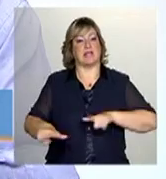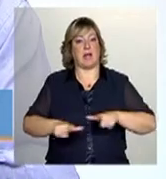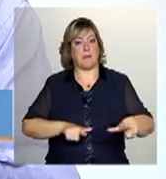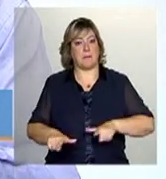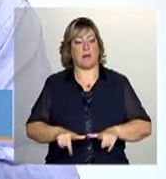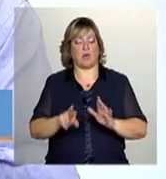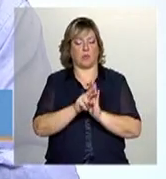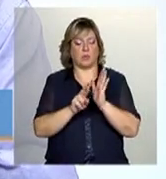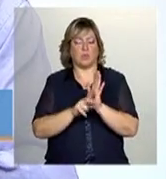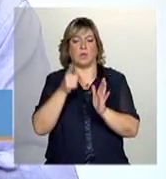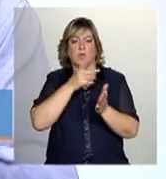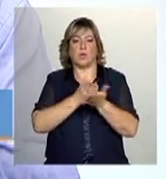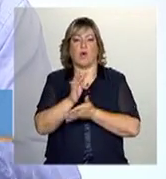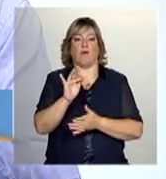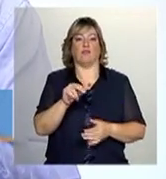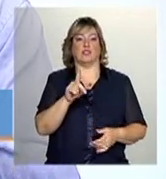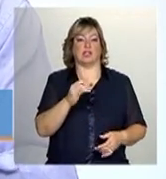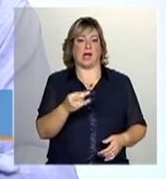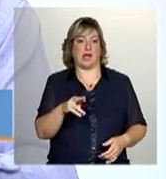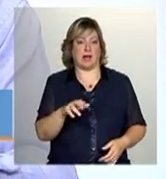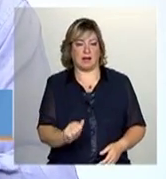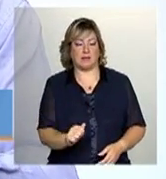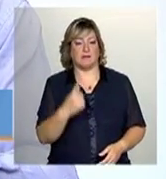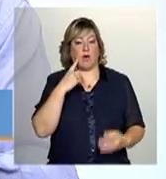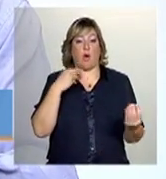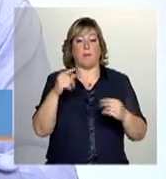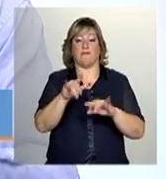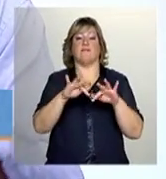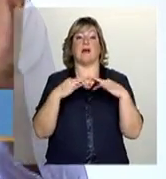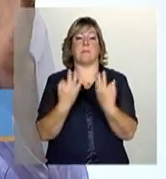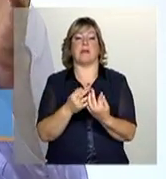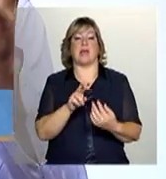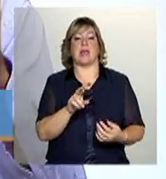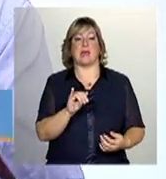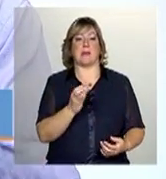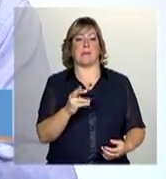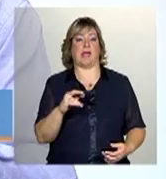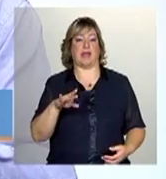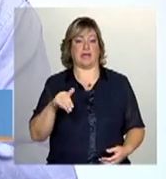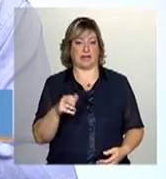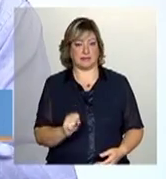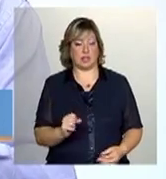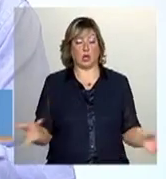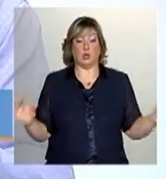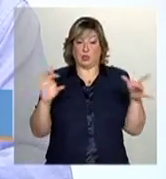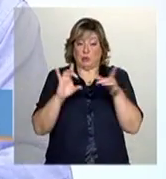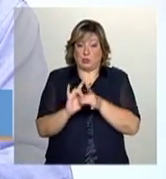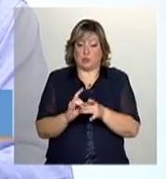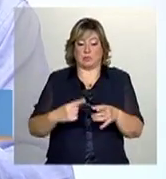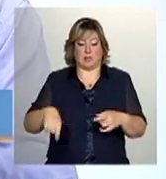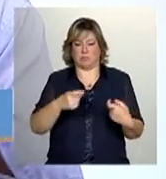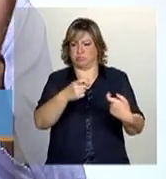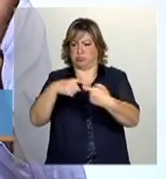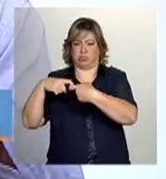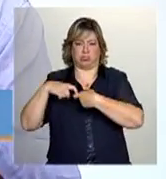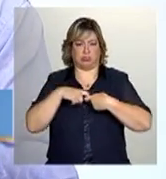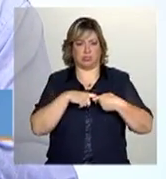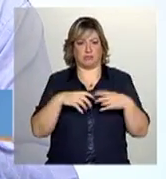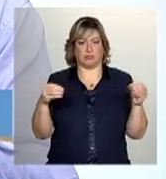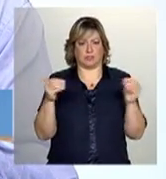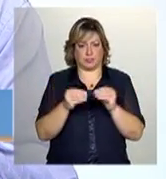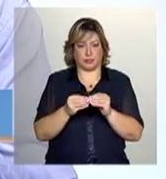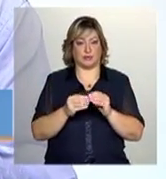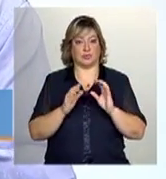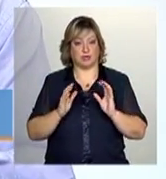regularização fundiária de famílias ribeirinhas. Então, a gente juntou esses parceiros, falamos, olha, pegamos as